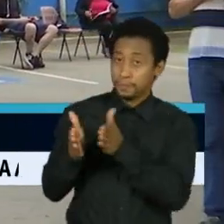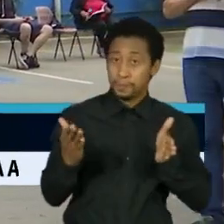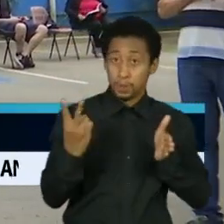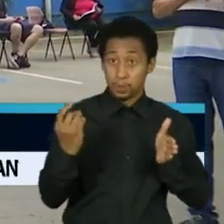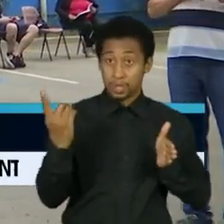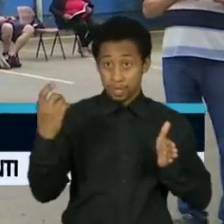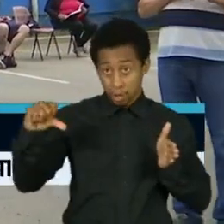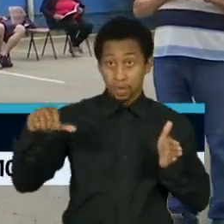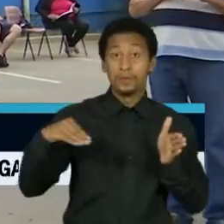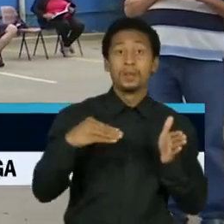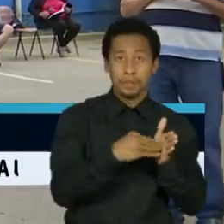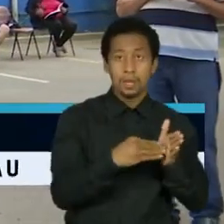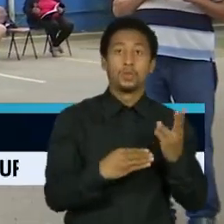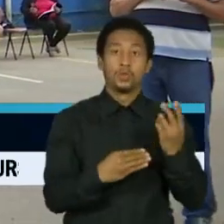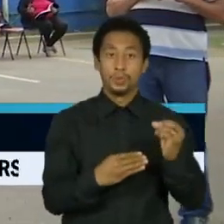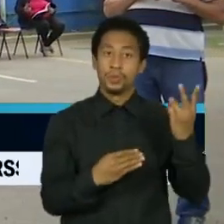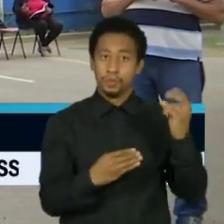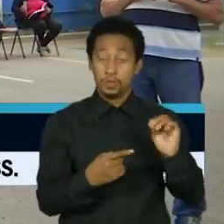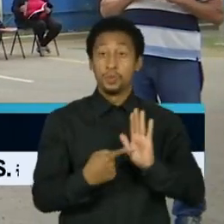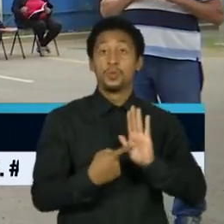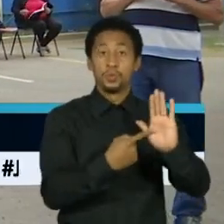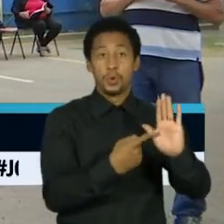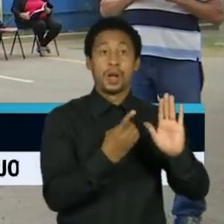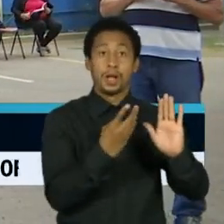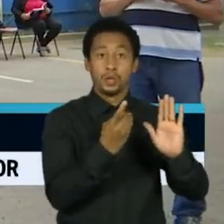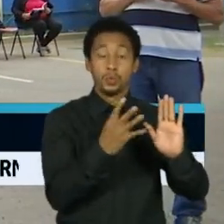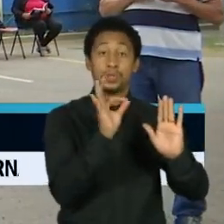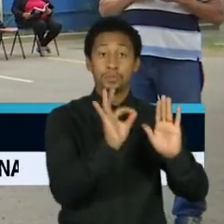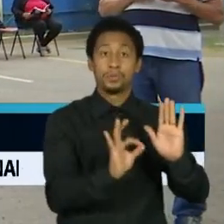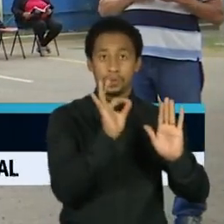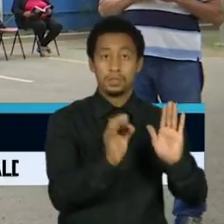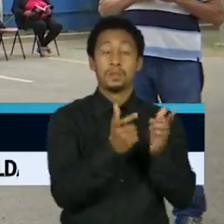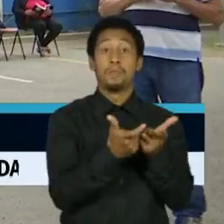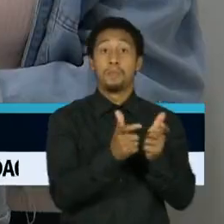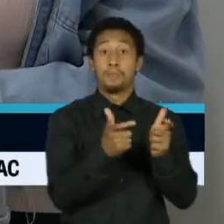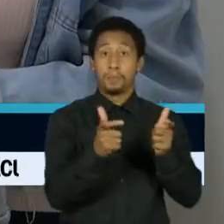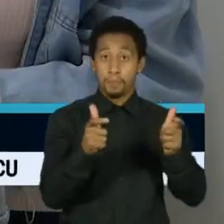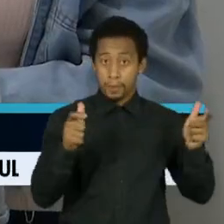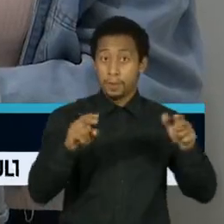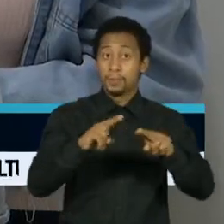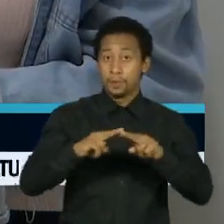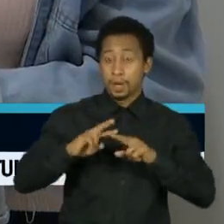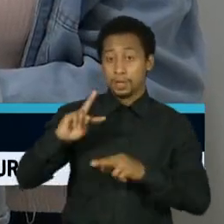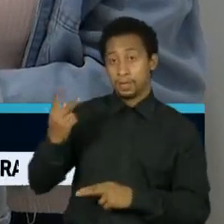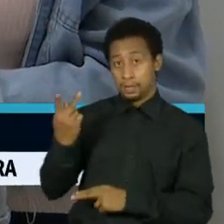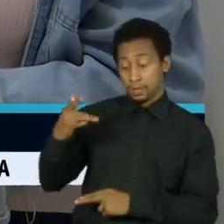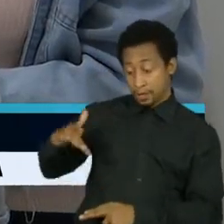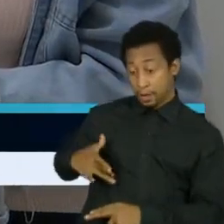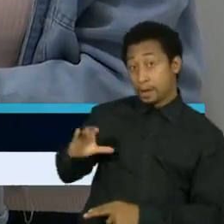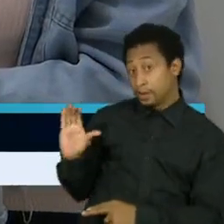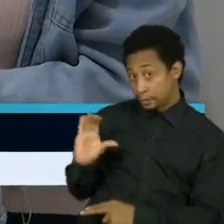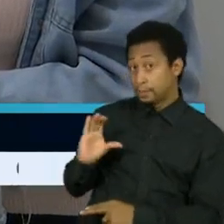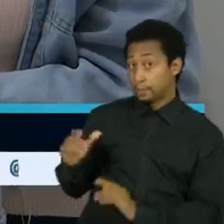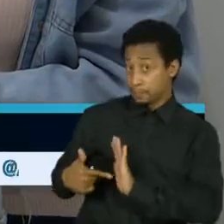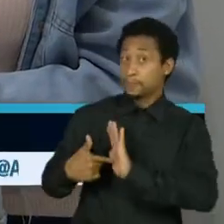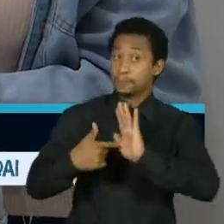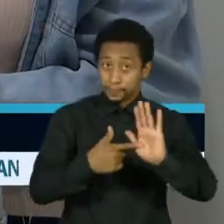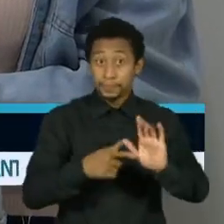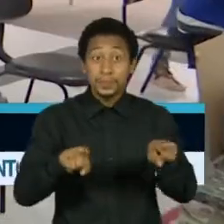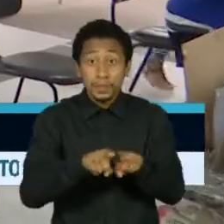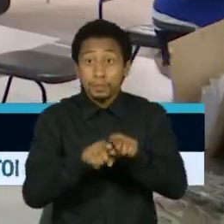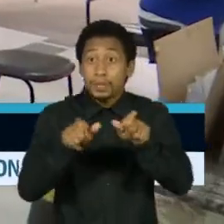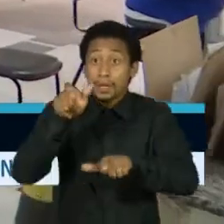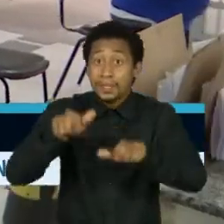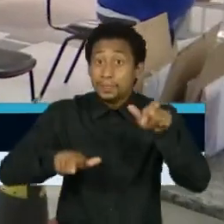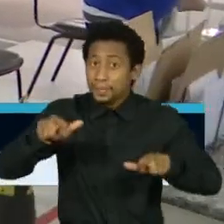Brasil registrou aumento de 14% nos óbitos por apendicite aguda. Outro efeito secundário é de doenças que